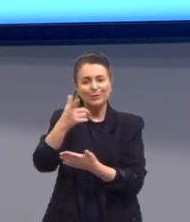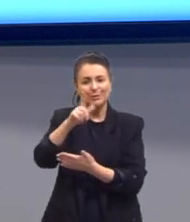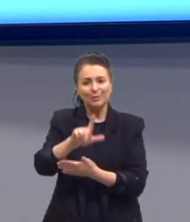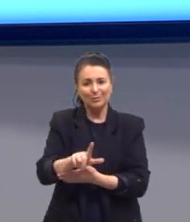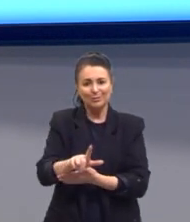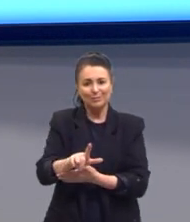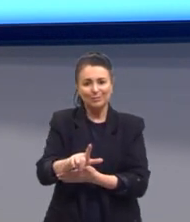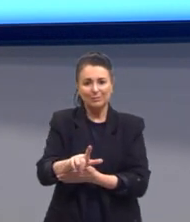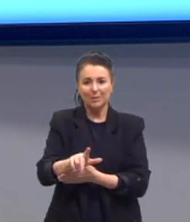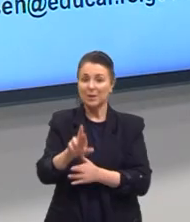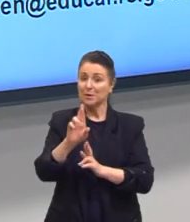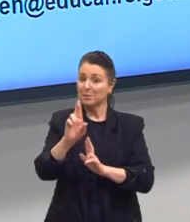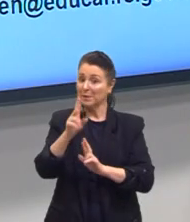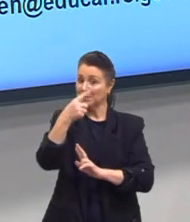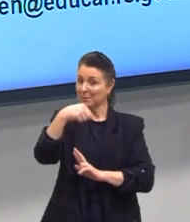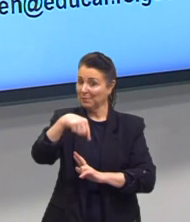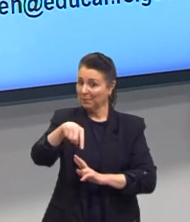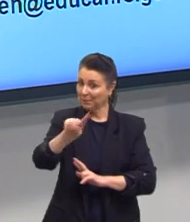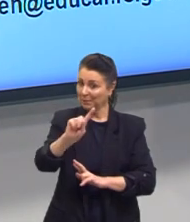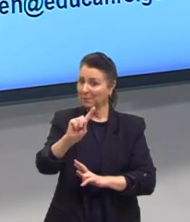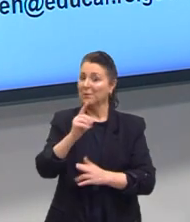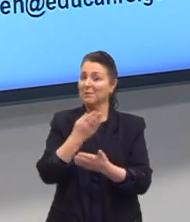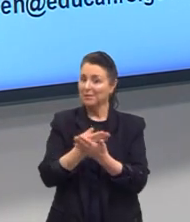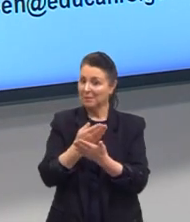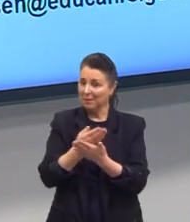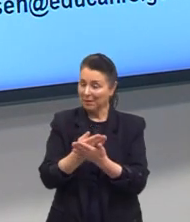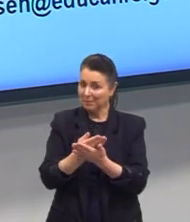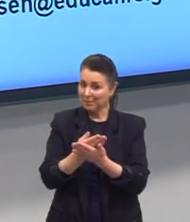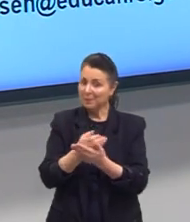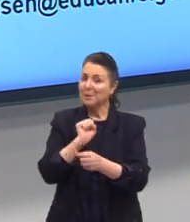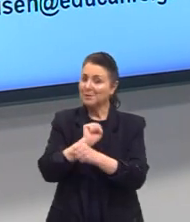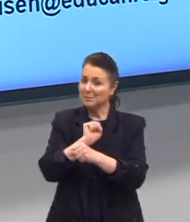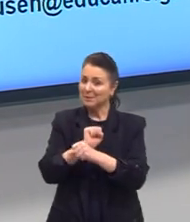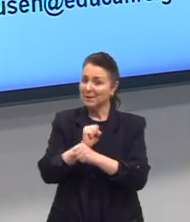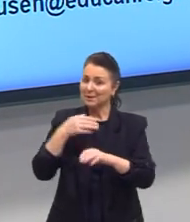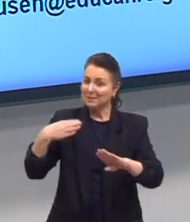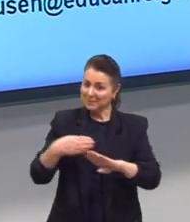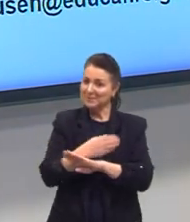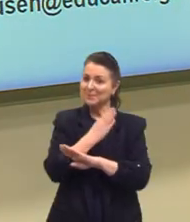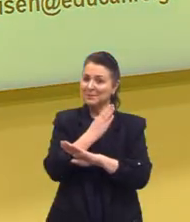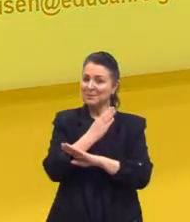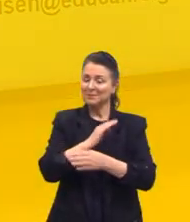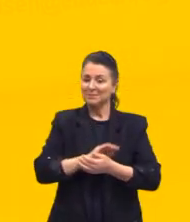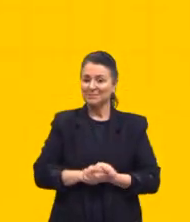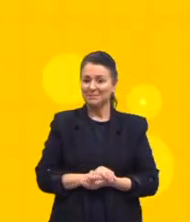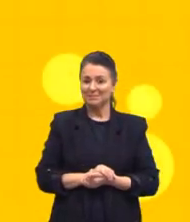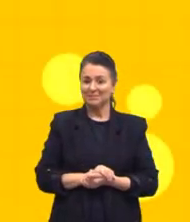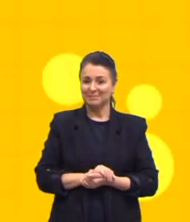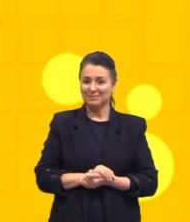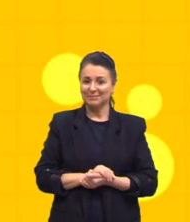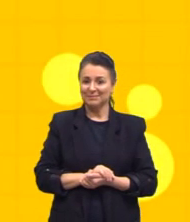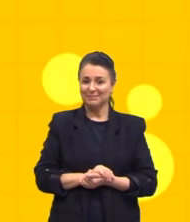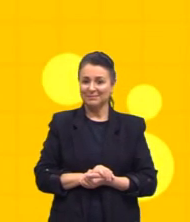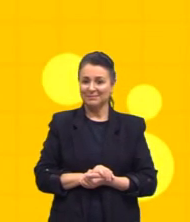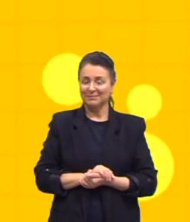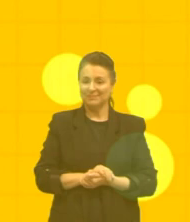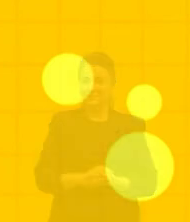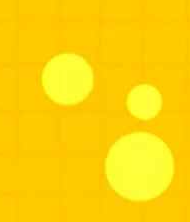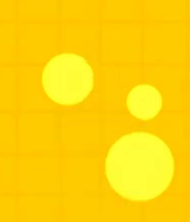Pessoal, conto com vocês na próxima aula para a gente dar continuidade e partir o passar. Tchau,